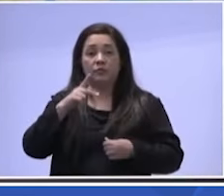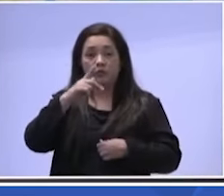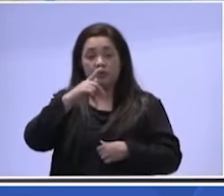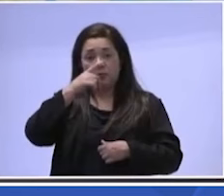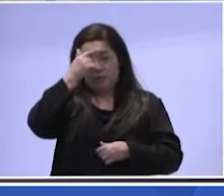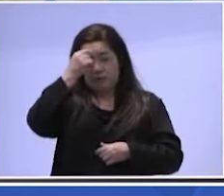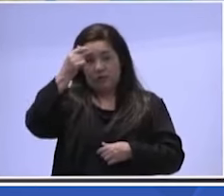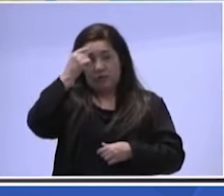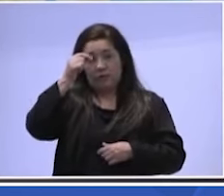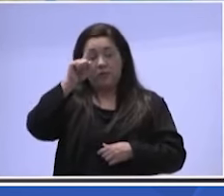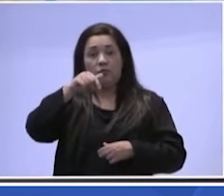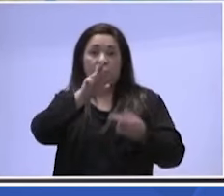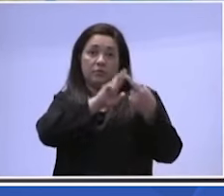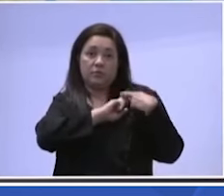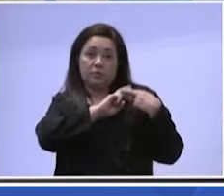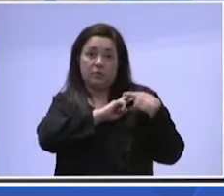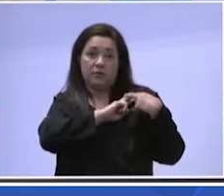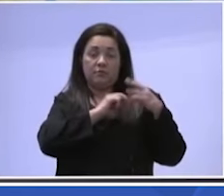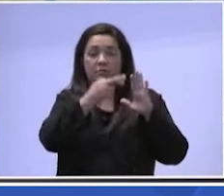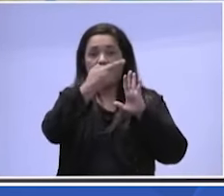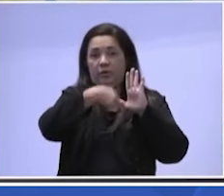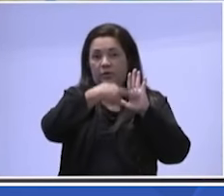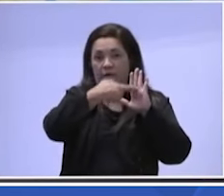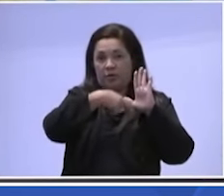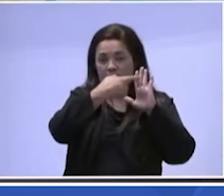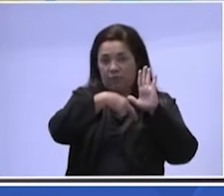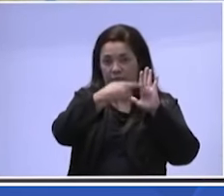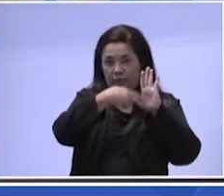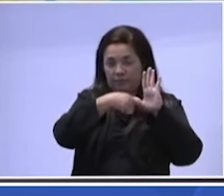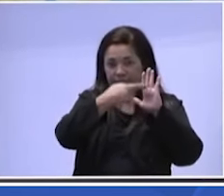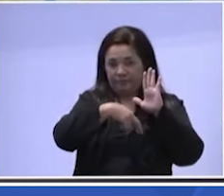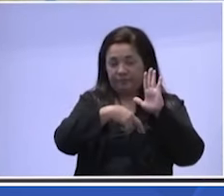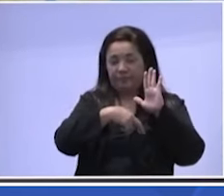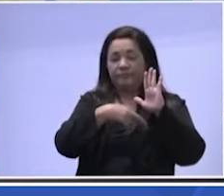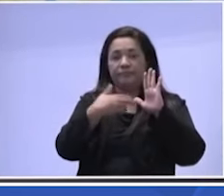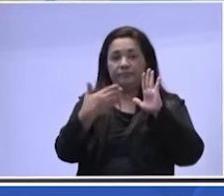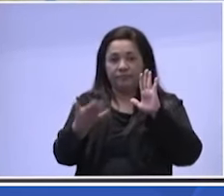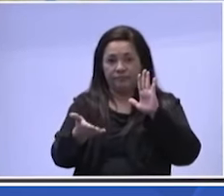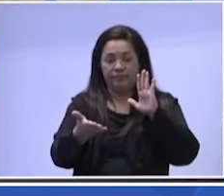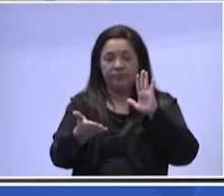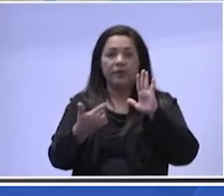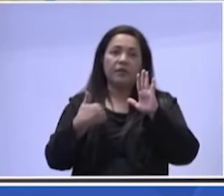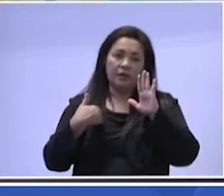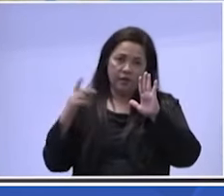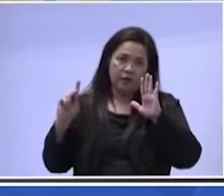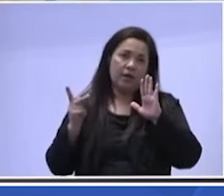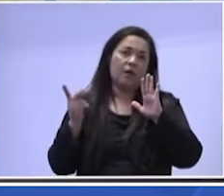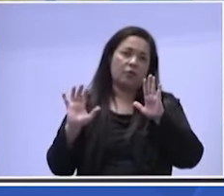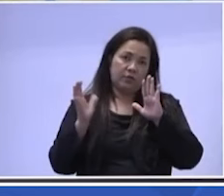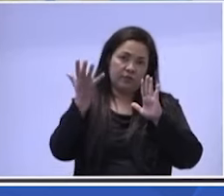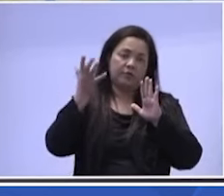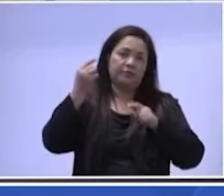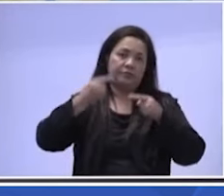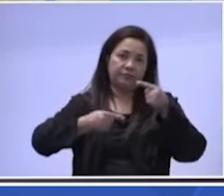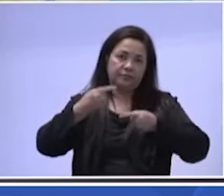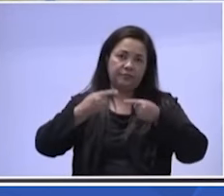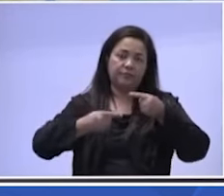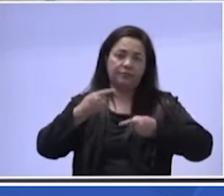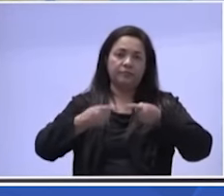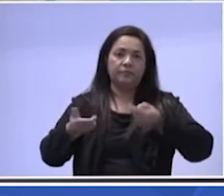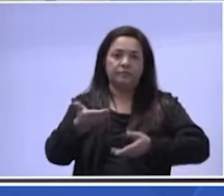adequado para aquela temática. E assim se fez essa discussão, que teve